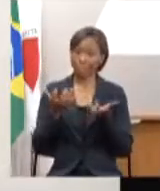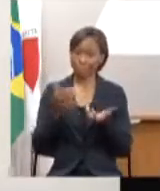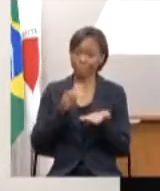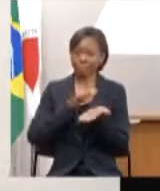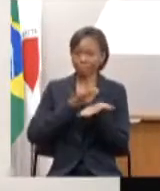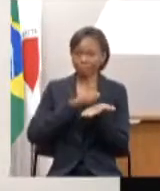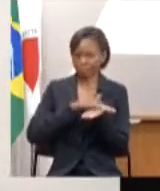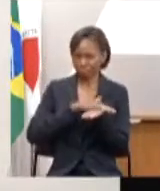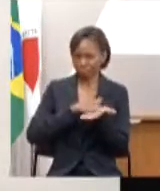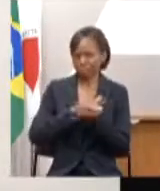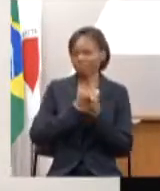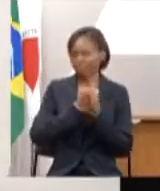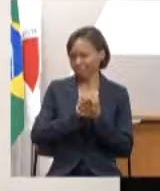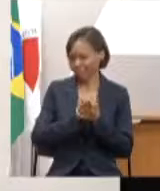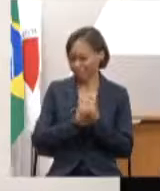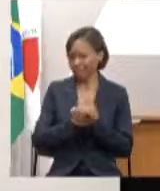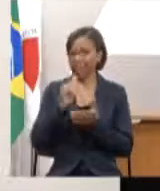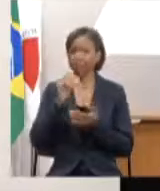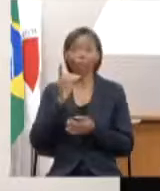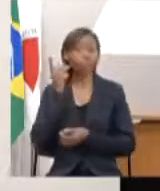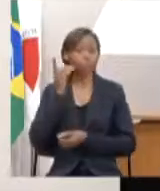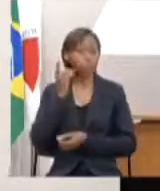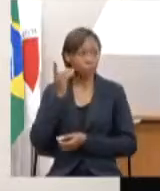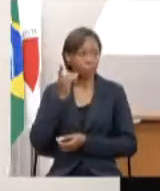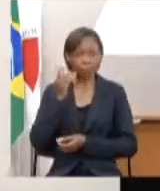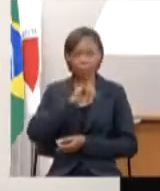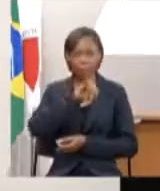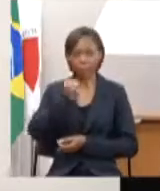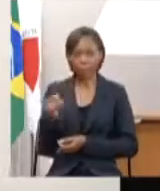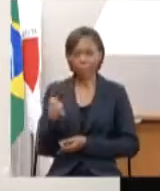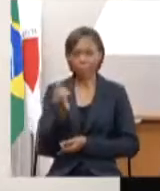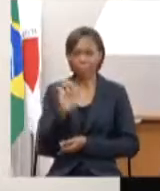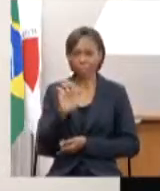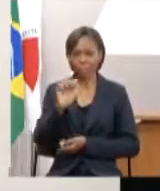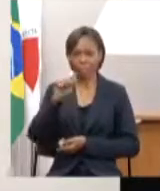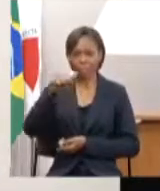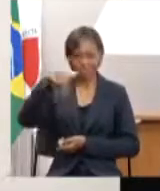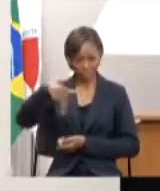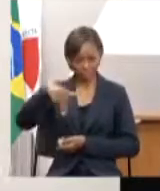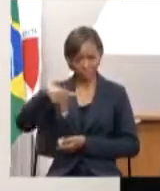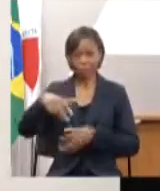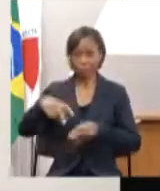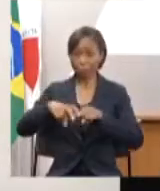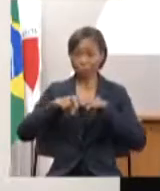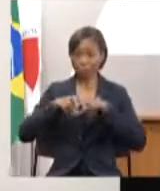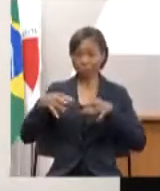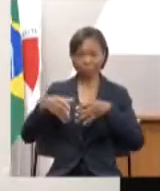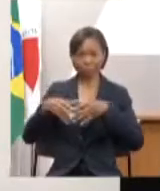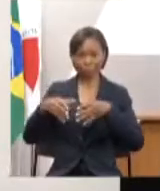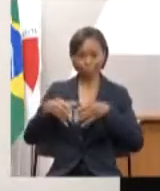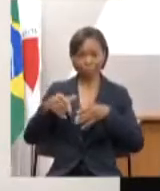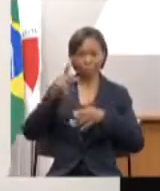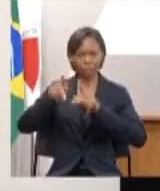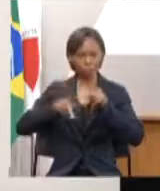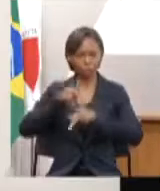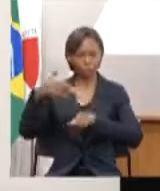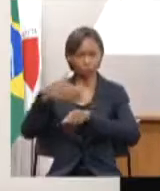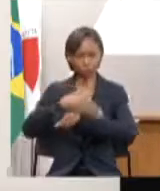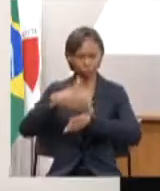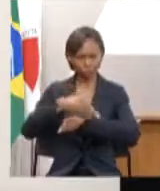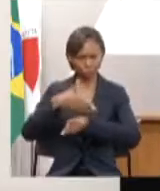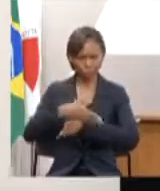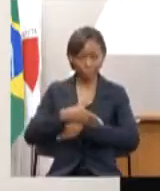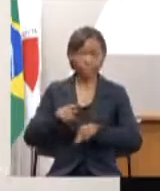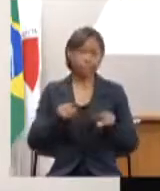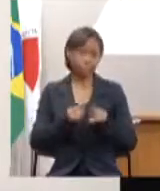doutor Jean pela condução da Comissão de Participação Popular e também por esse processo